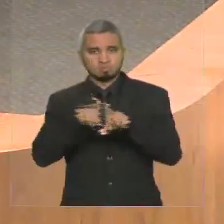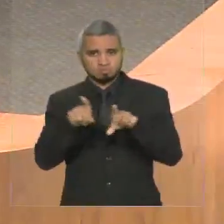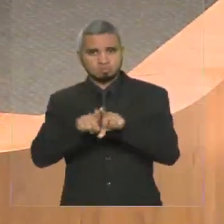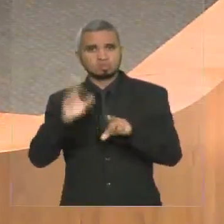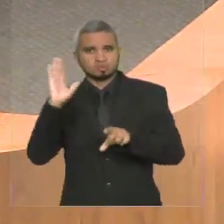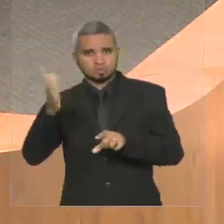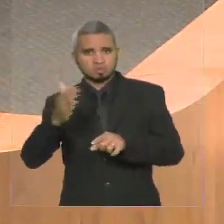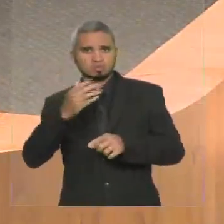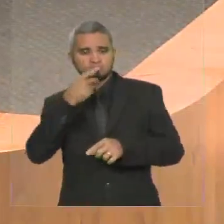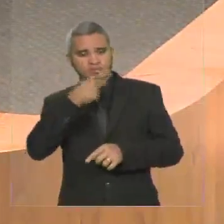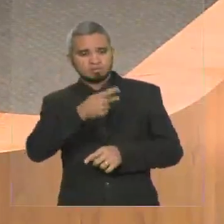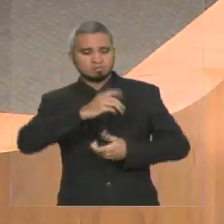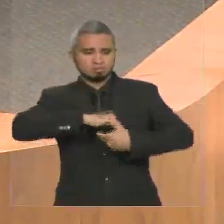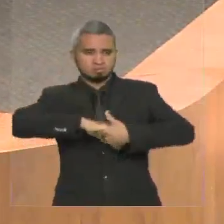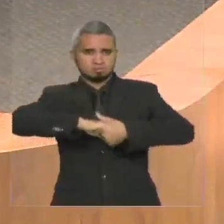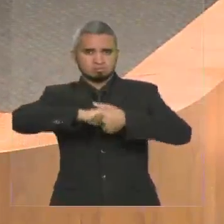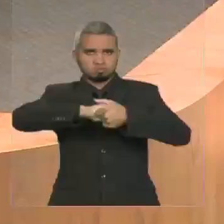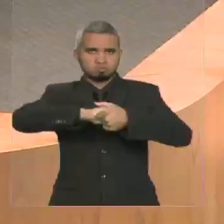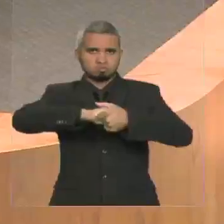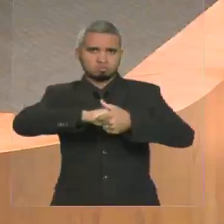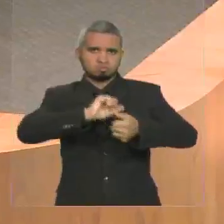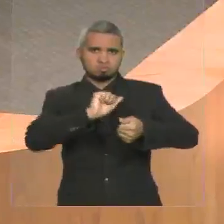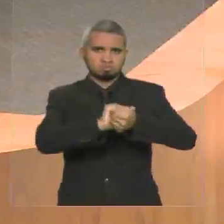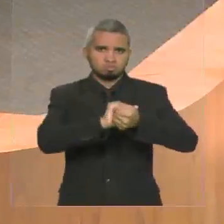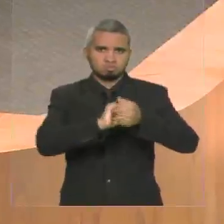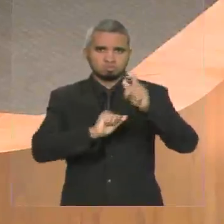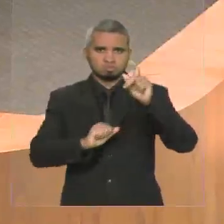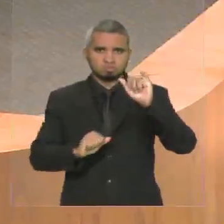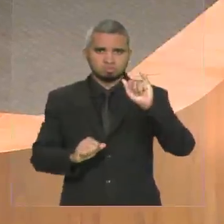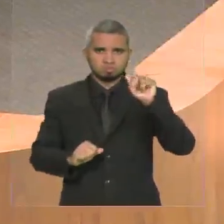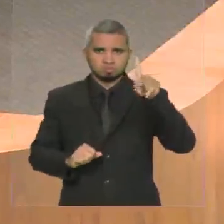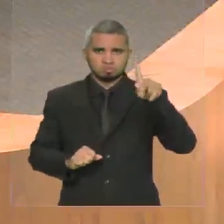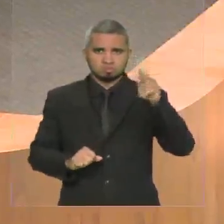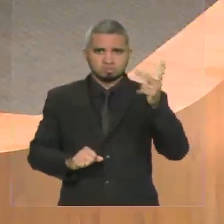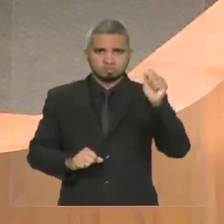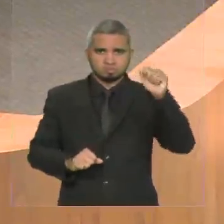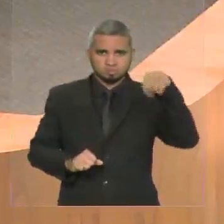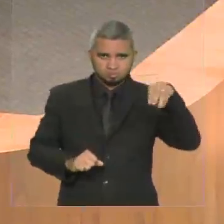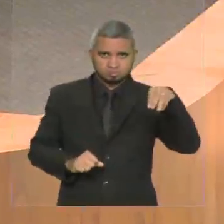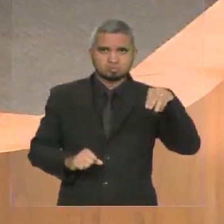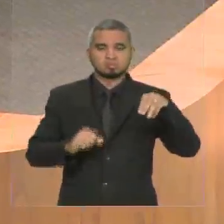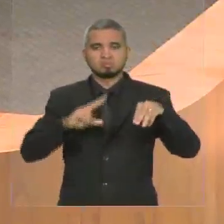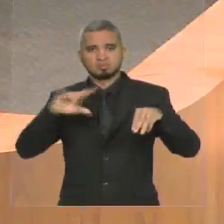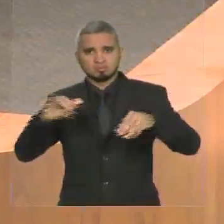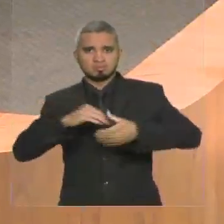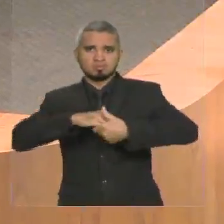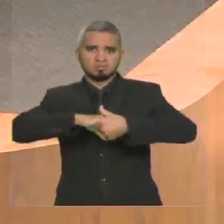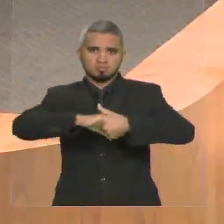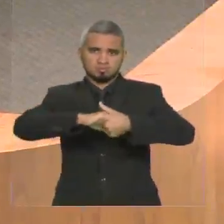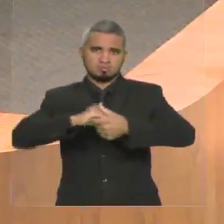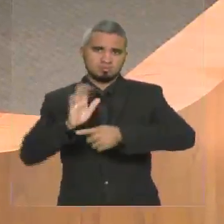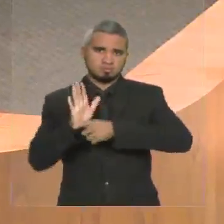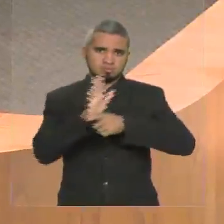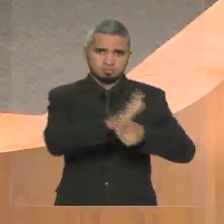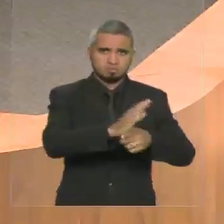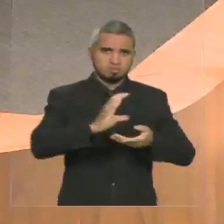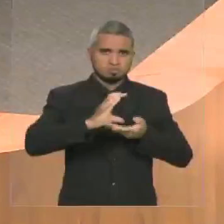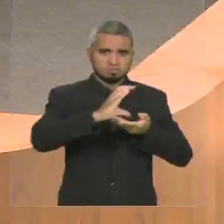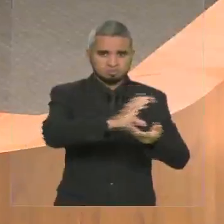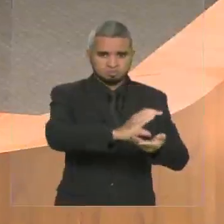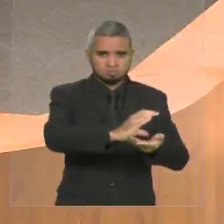com o IFAM, porque vai gerir o equipamento após a sua conclusão. Naquele empreendimento